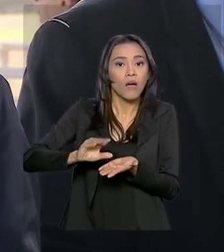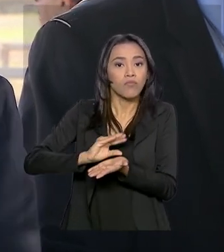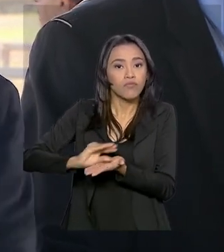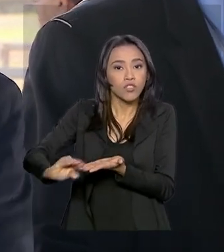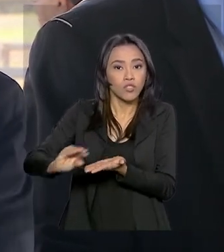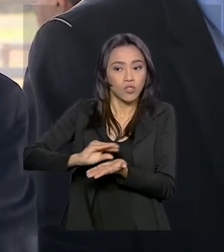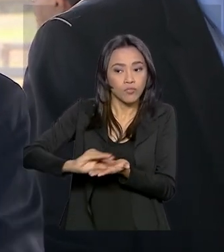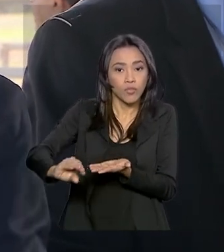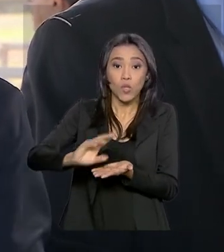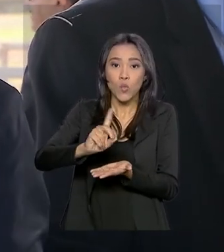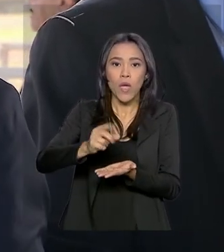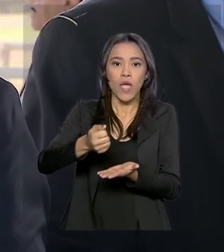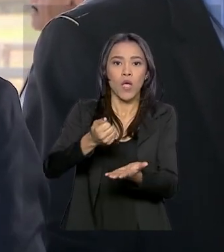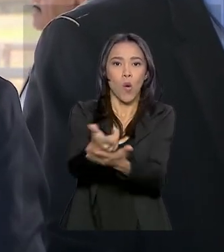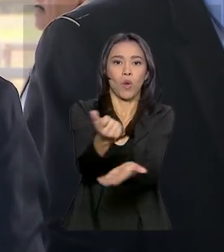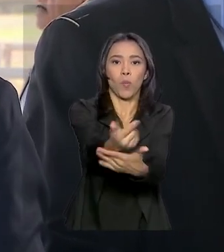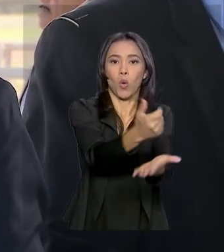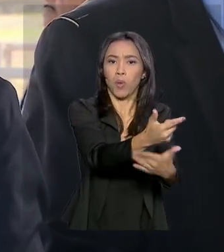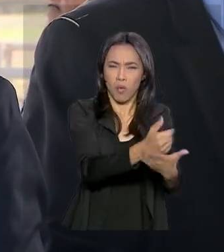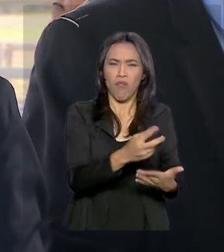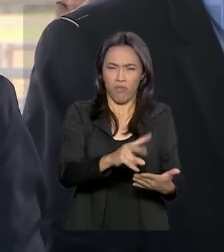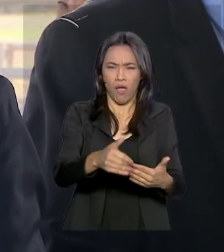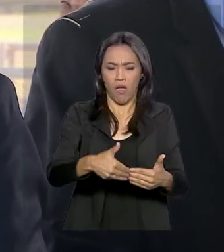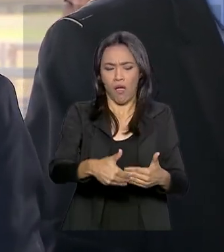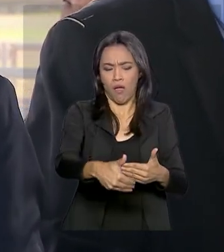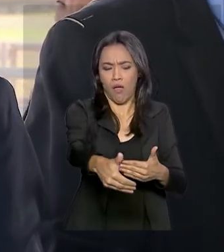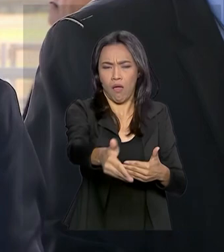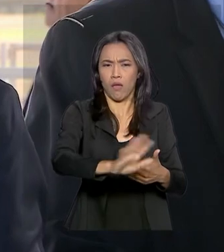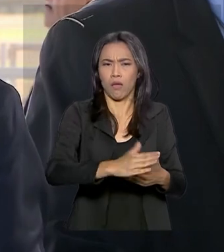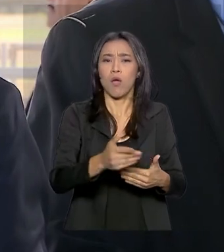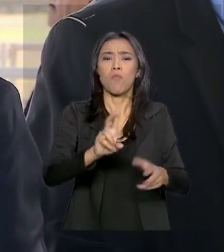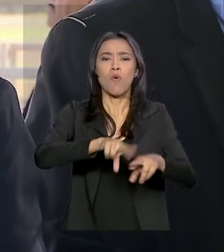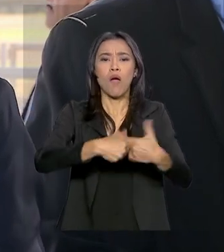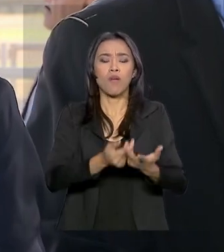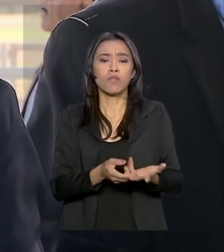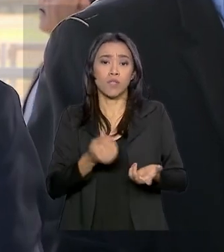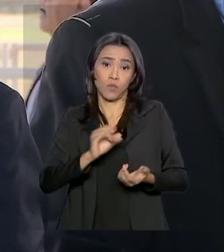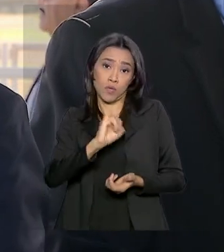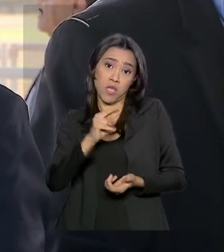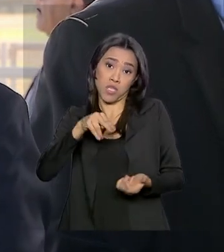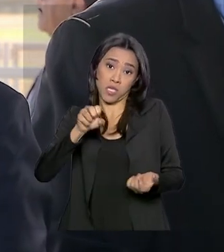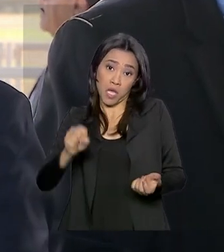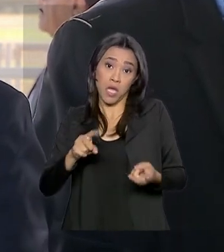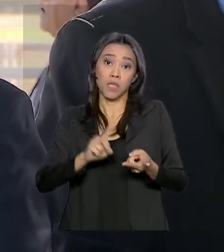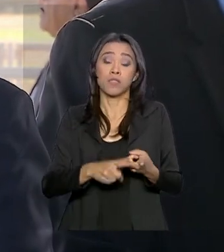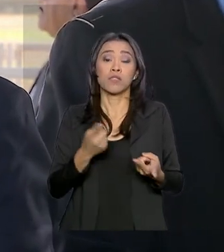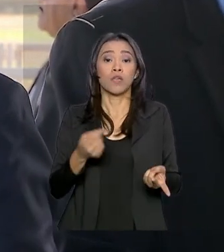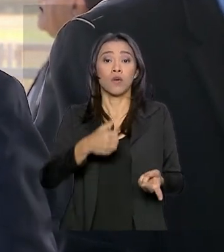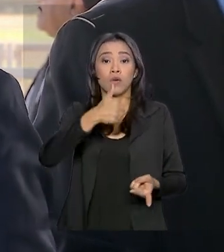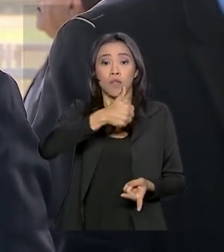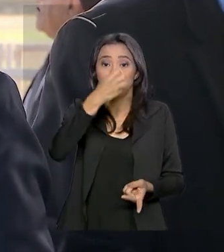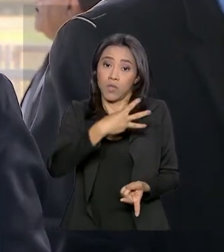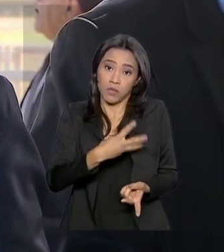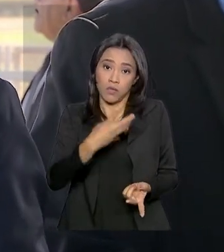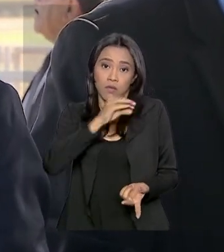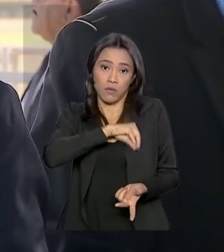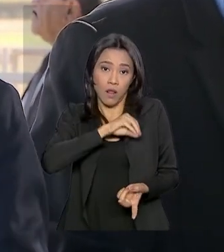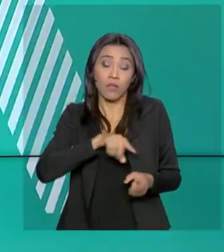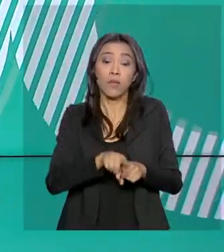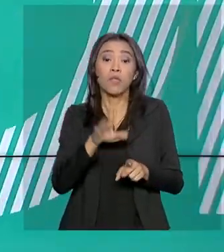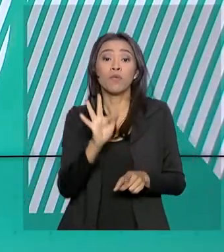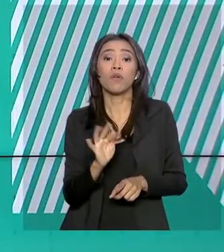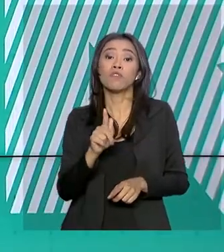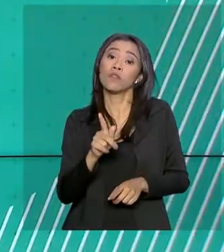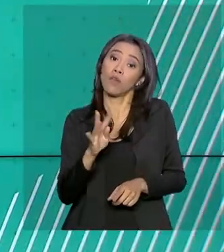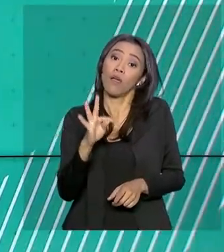O consumo vai vir um pequeno crescimento agora com a antecipação do 10º do NSS e a questão também do Fundo de Garantia.